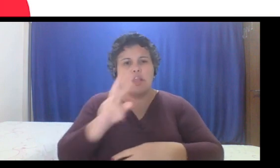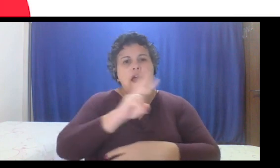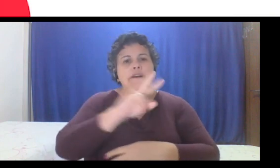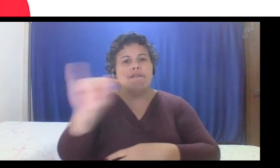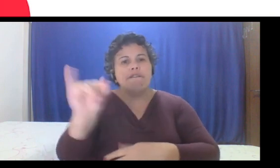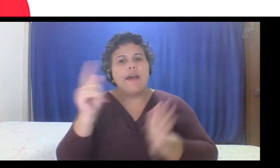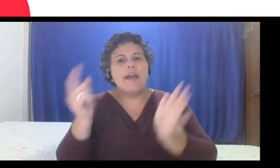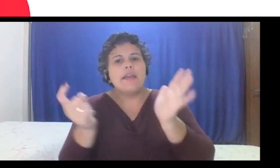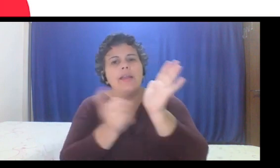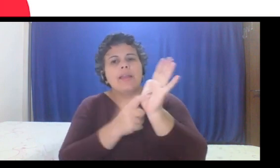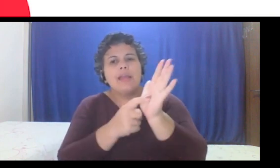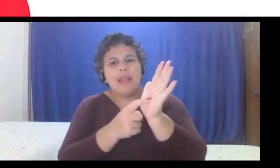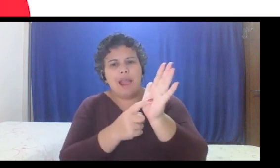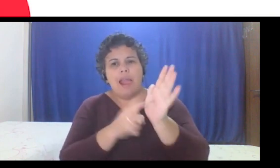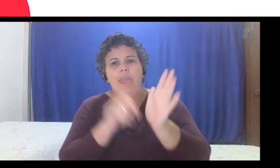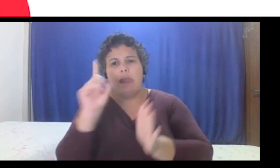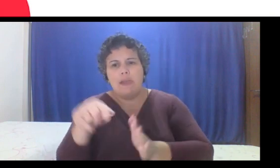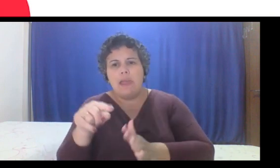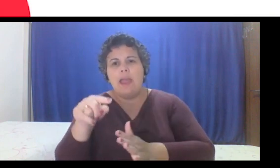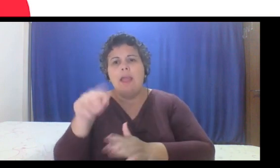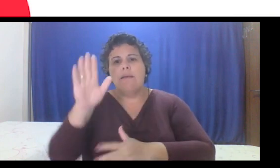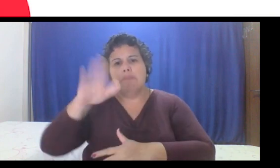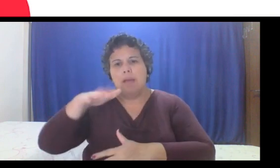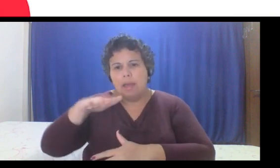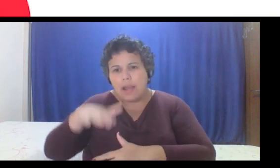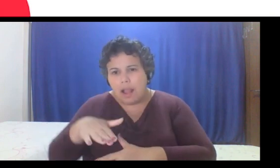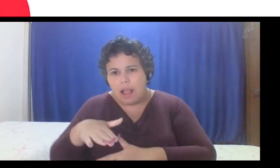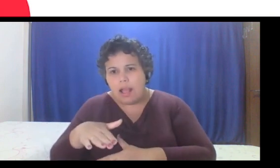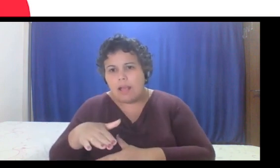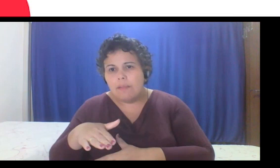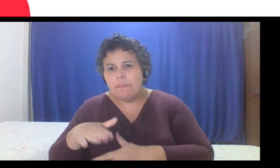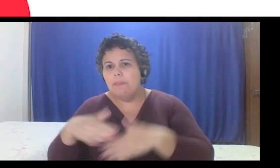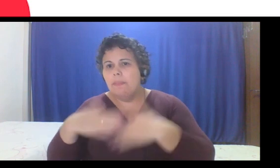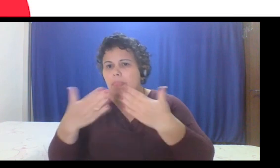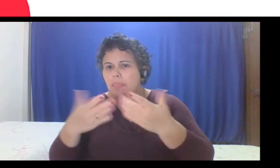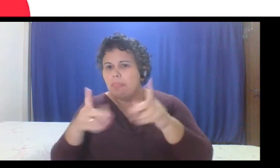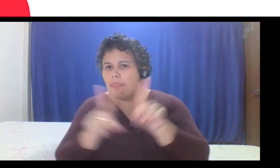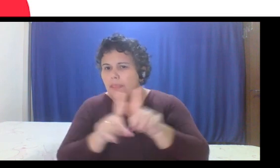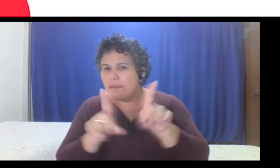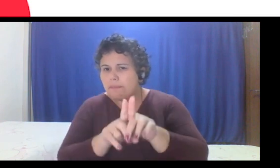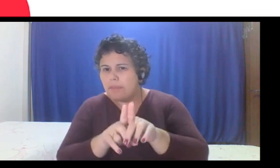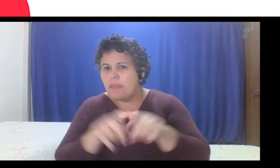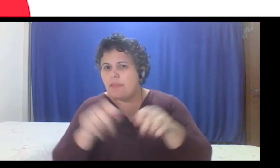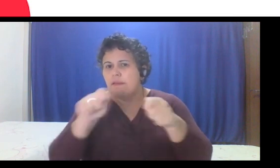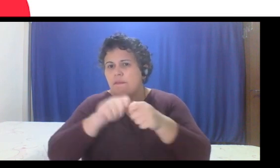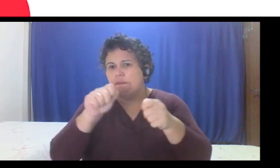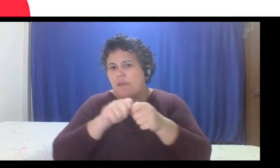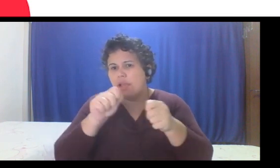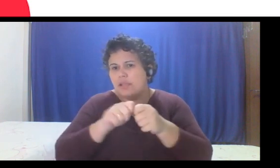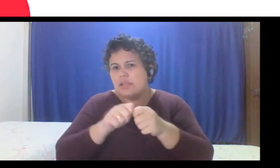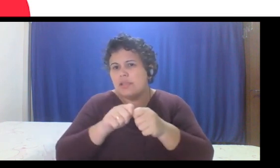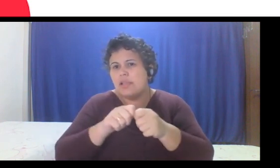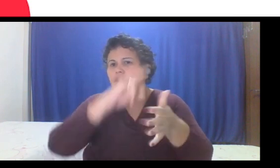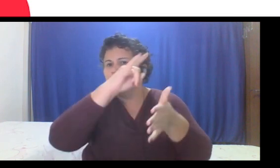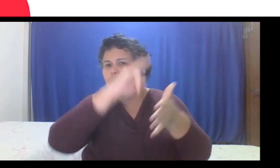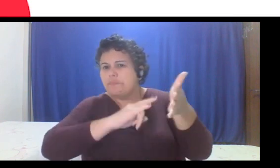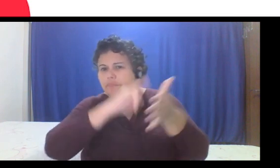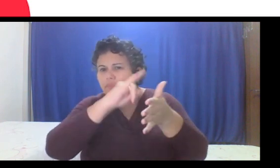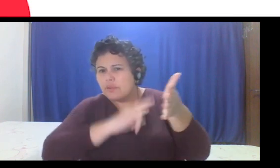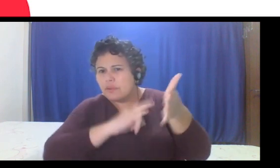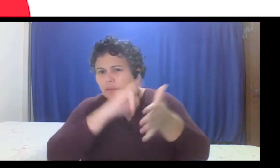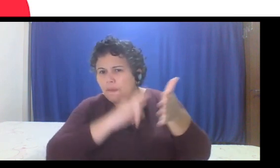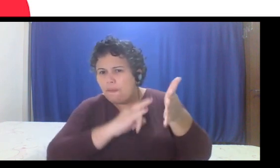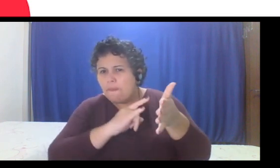muito barata, né, ou fazendo um formulário Google, por exemplo, né, e esperando as pessoas me darem algum retorno.